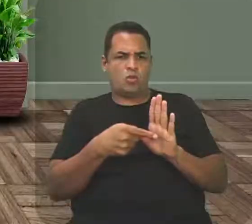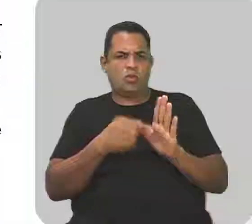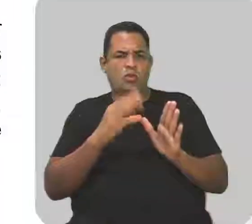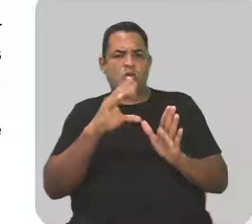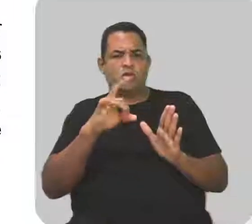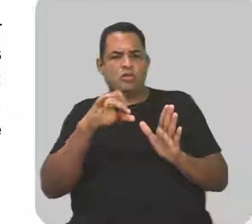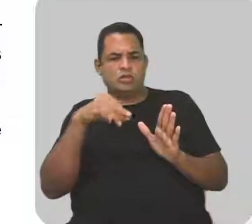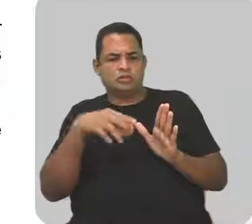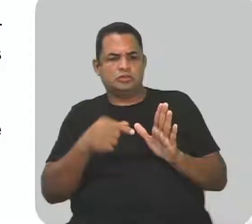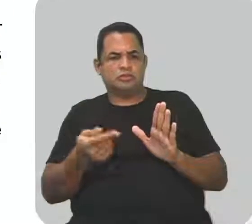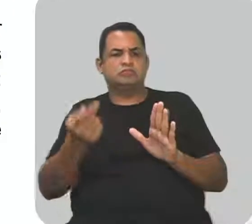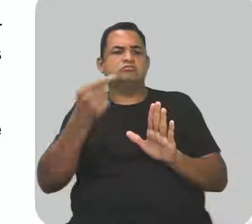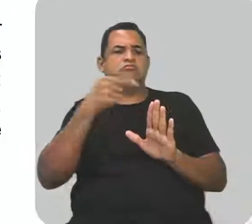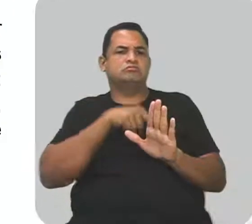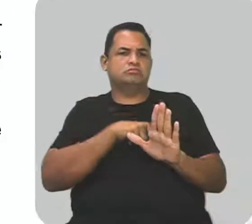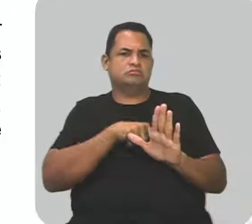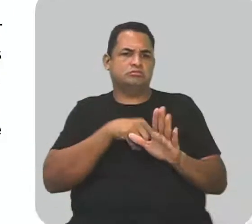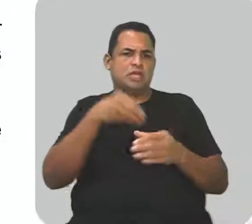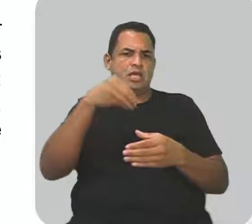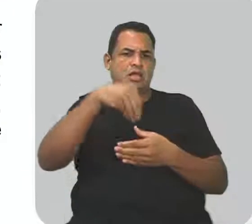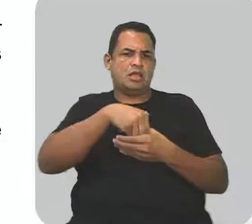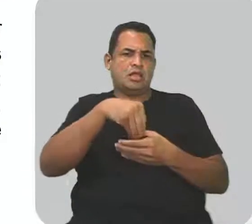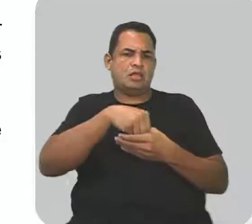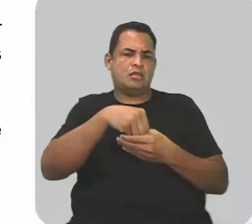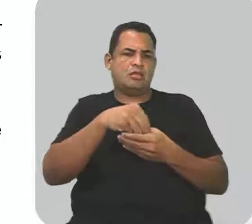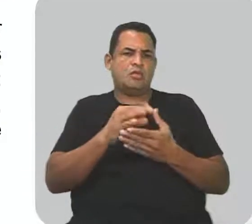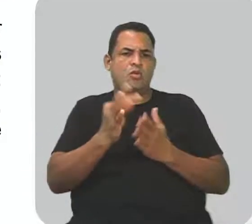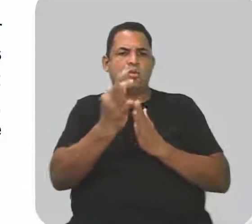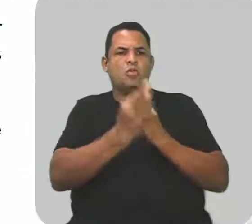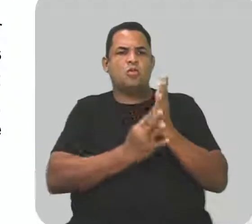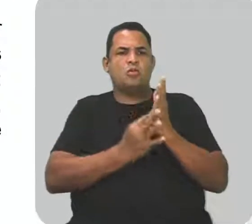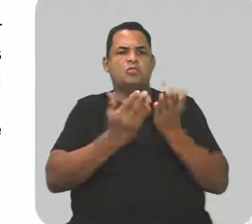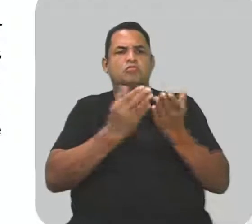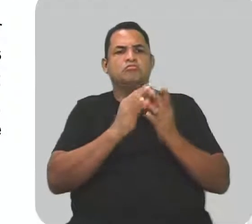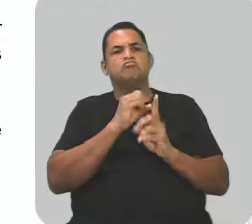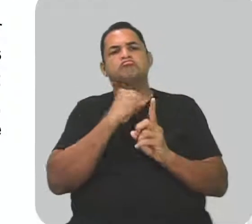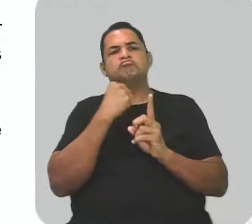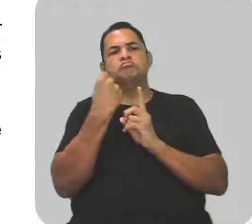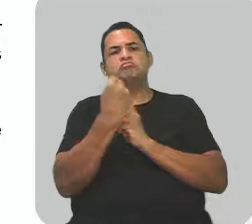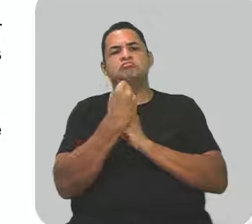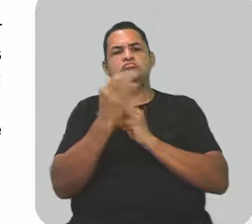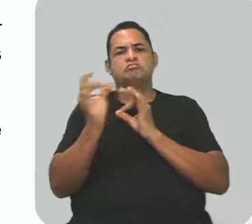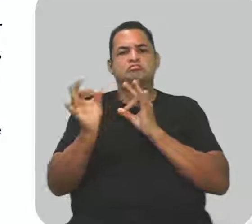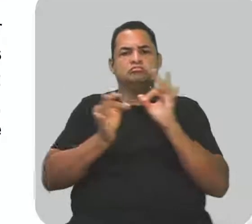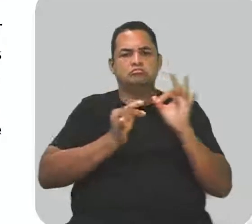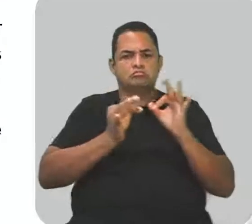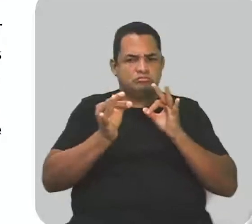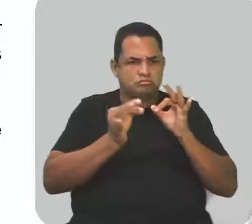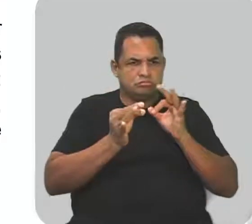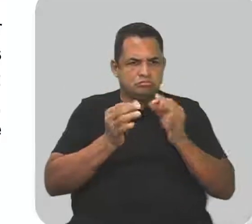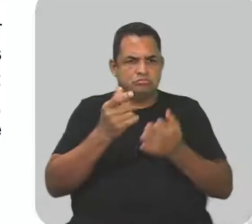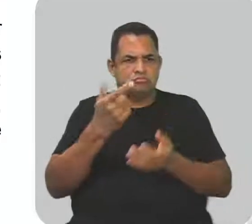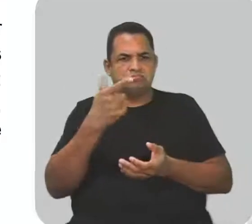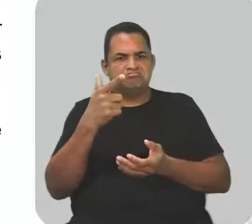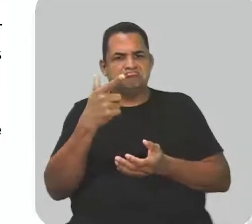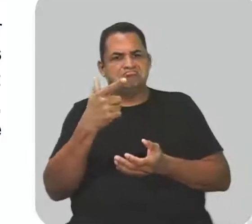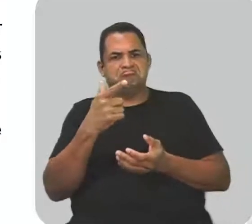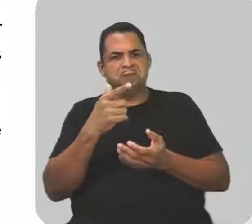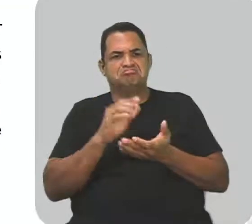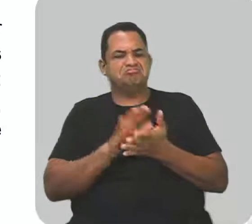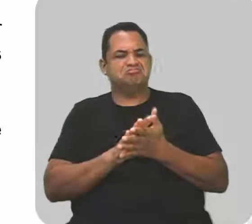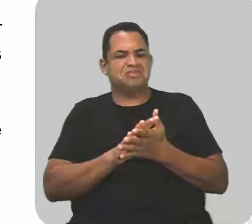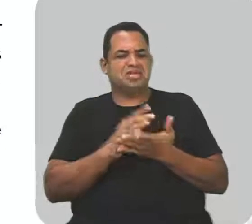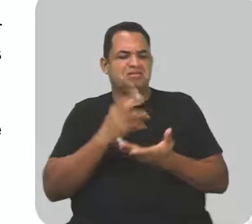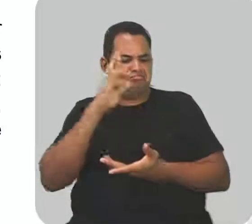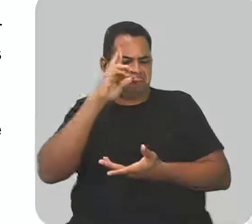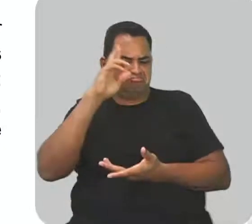Vamos lá, então. Uma sociedade extremamente organizada que não possui nenhum tipo de